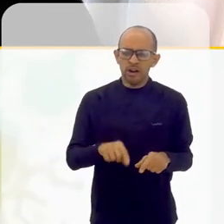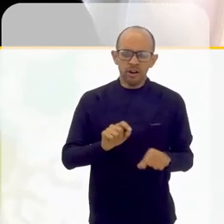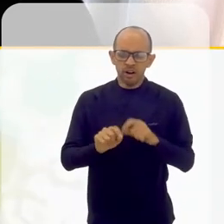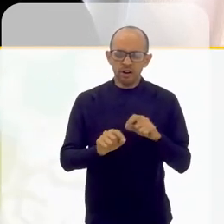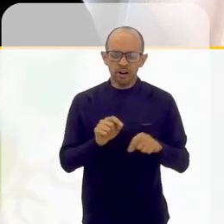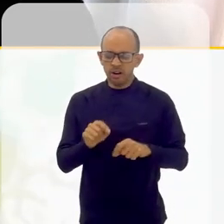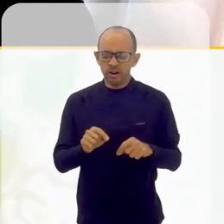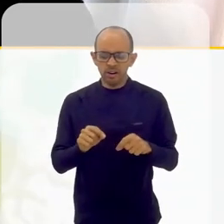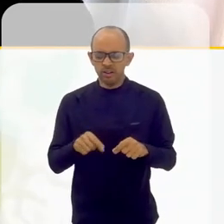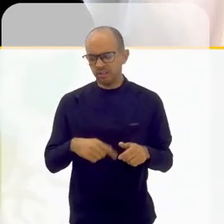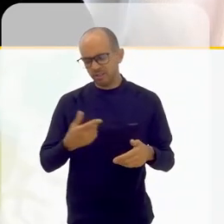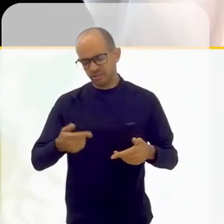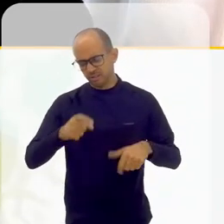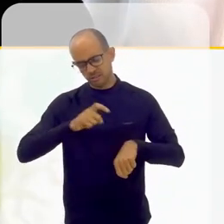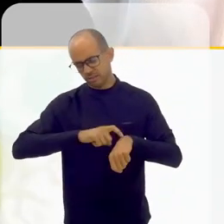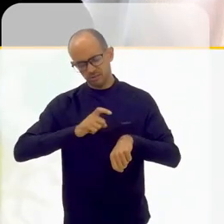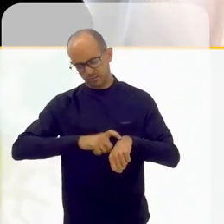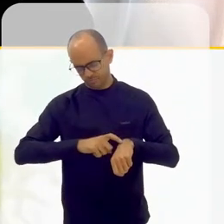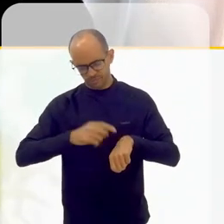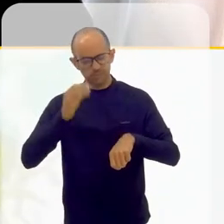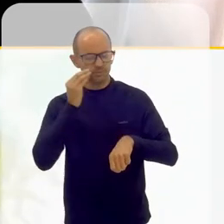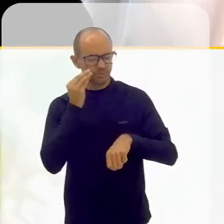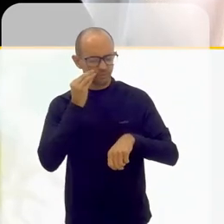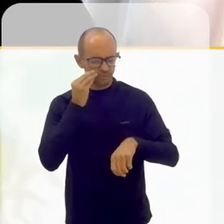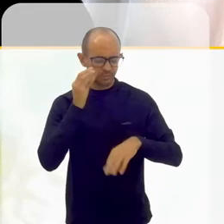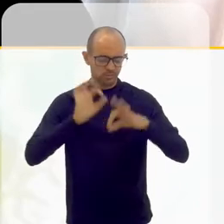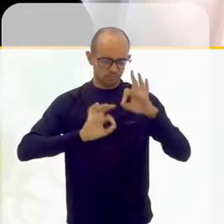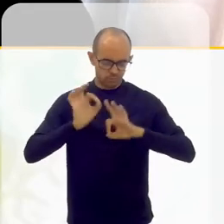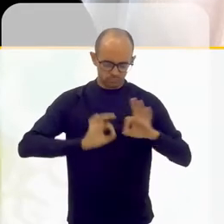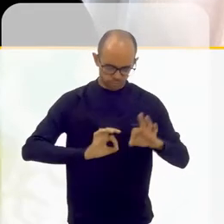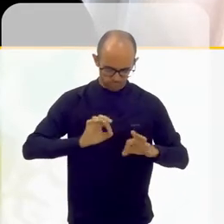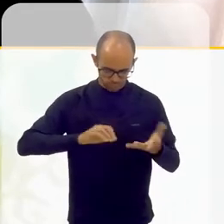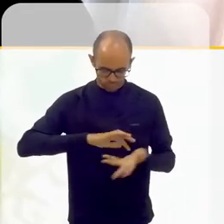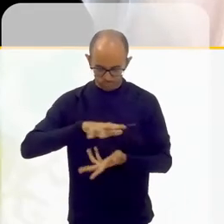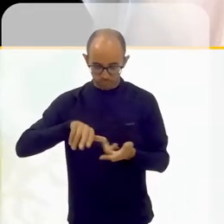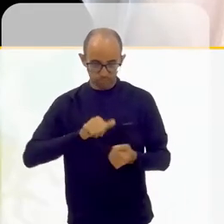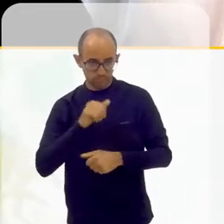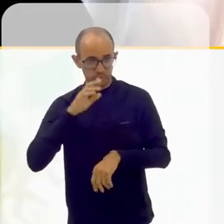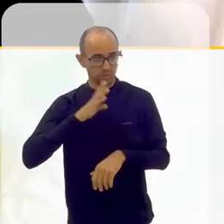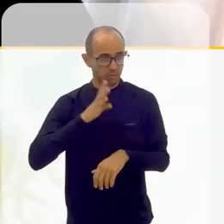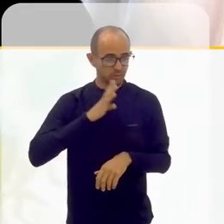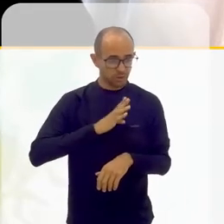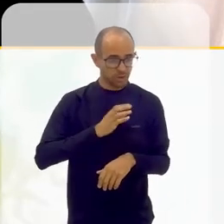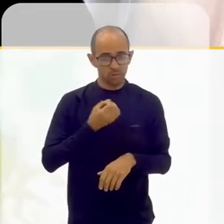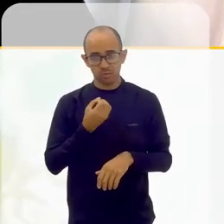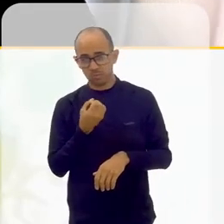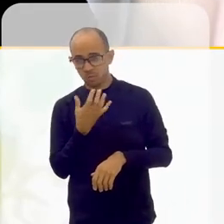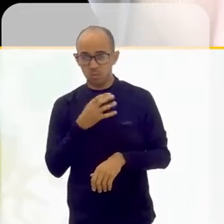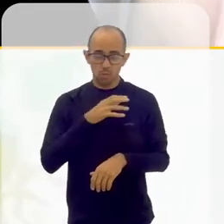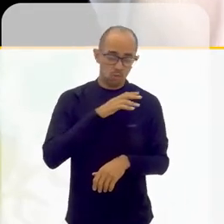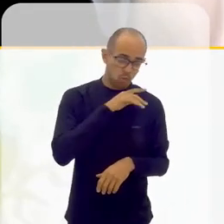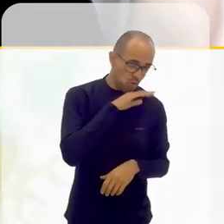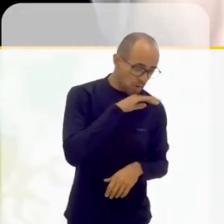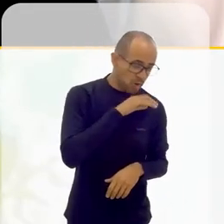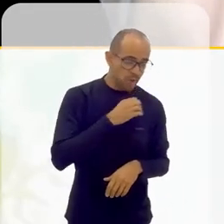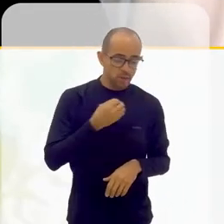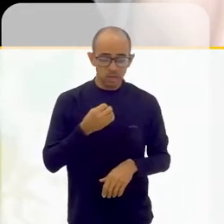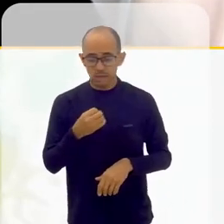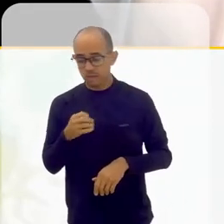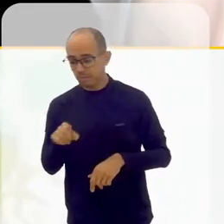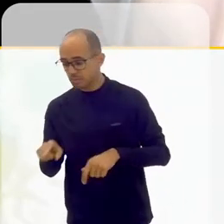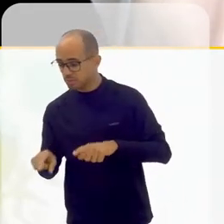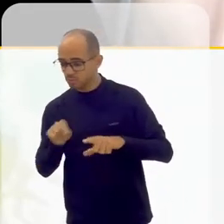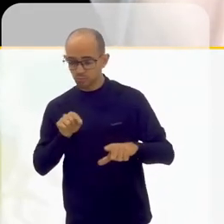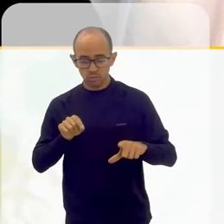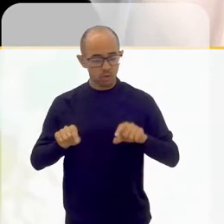ali naquele período difícil, querendo construir o mundo, organizar o mundo, isso é legal, isso não é legal, eu posso isso, eu não posso